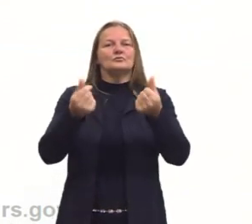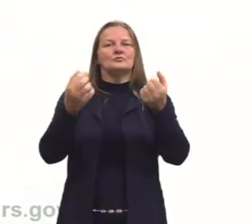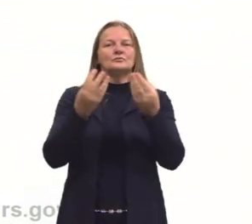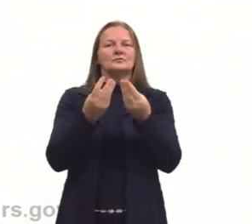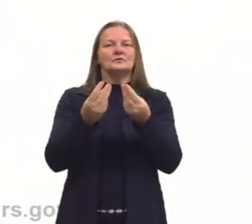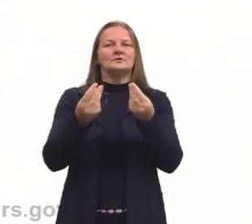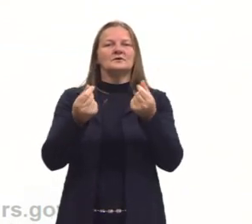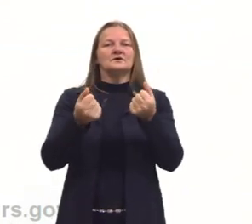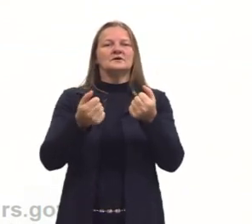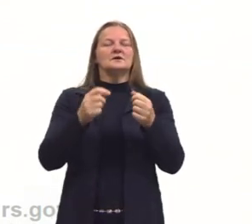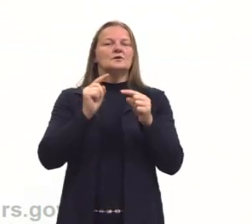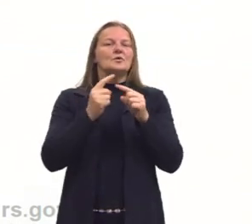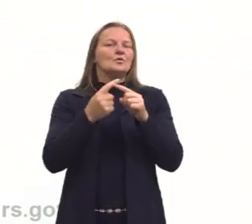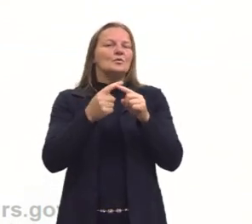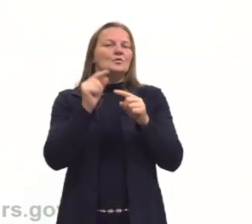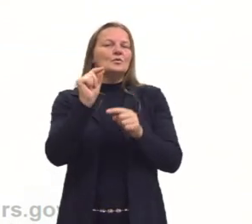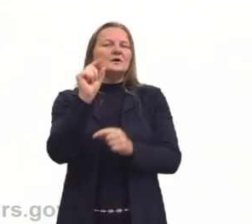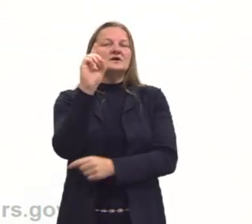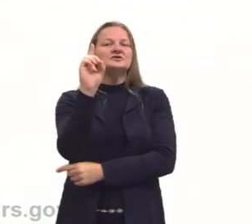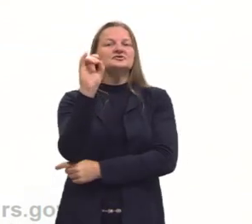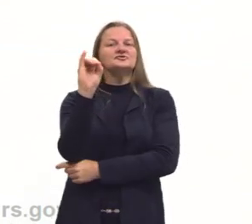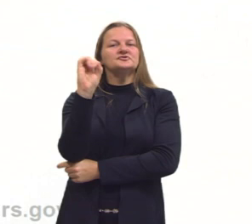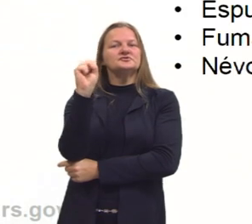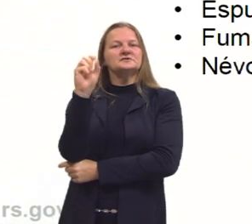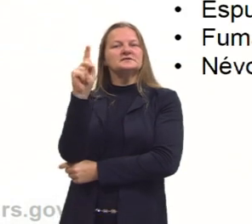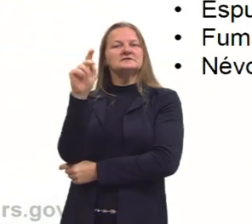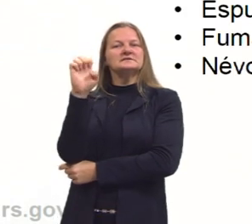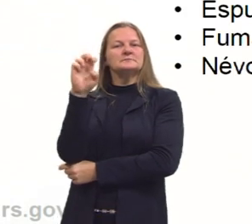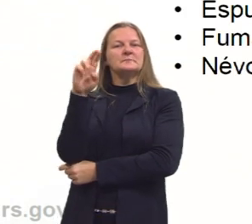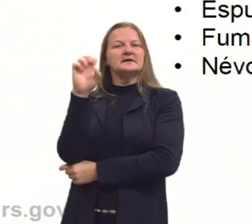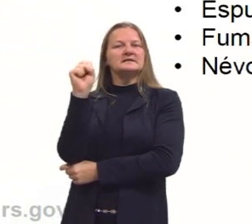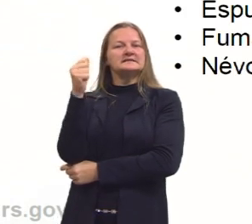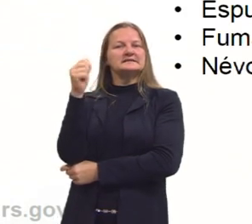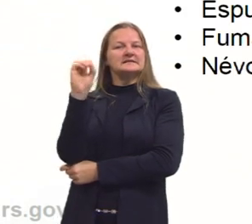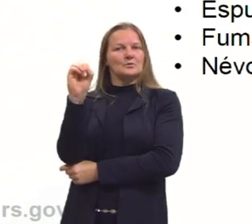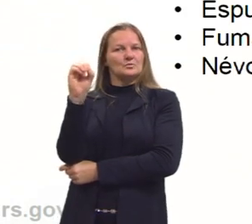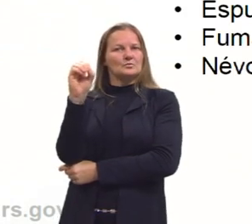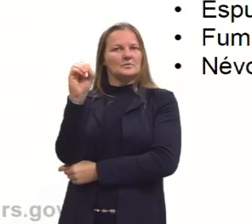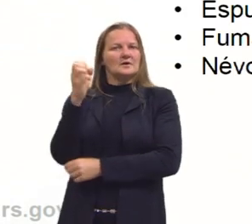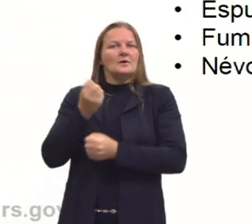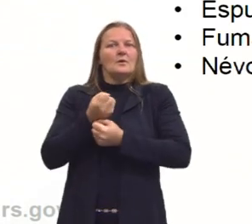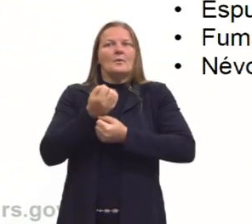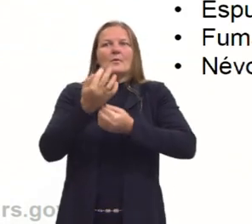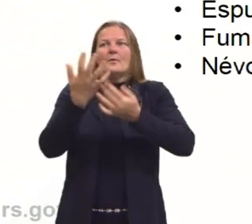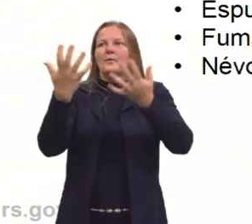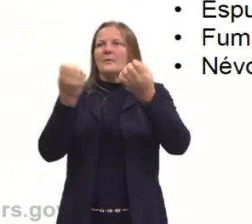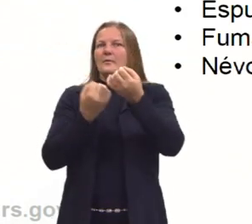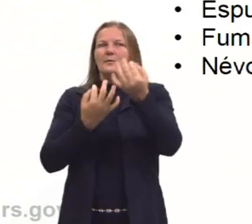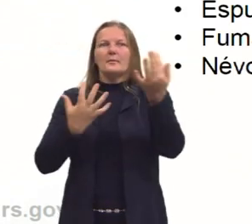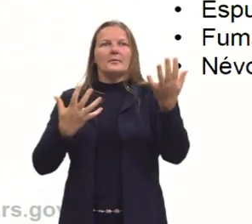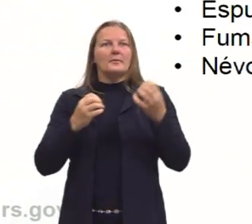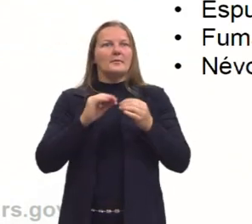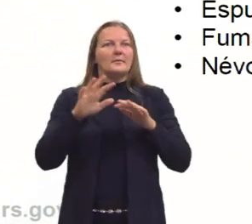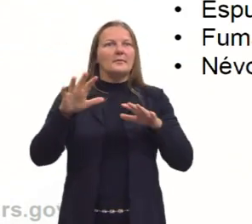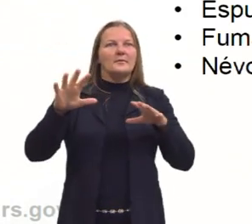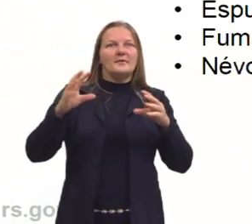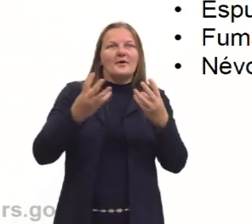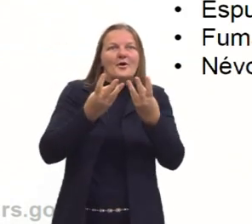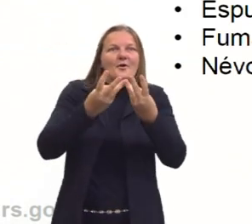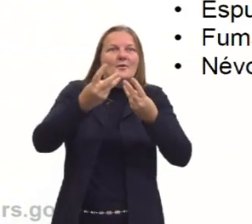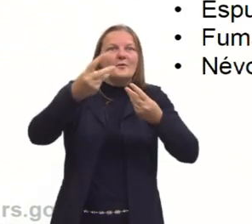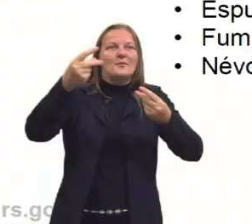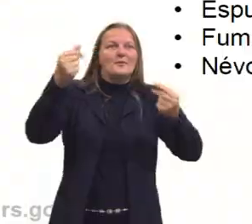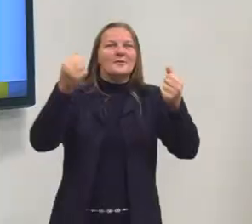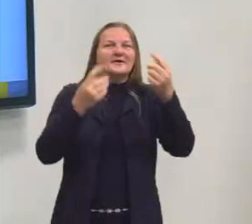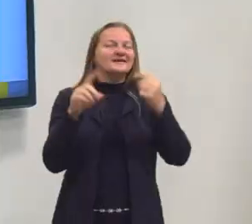Quando a gente fala de dispersão, não nos remete, não é comum nos remeter todas as dispersões que